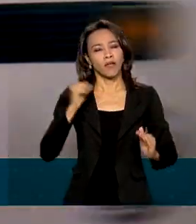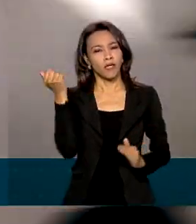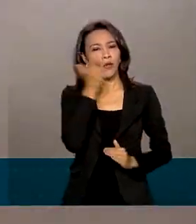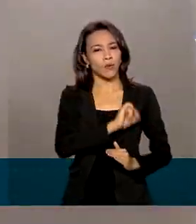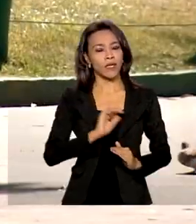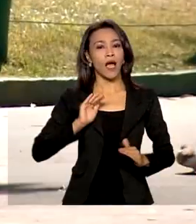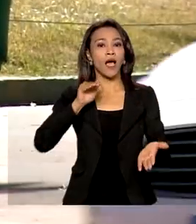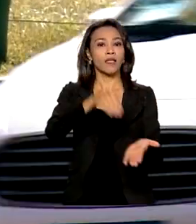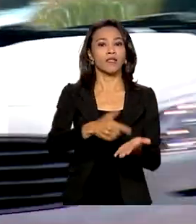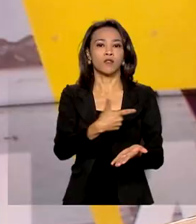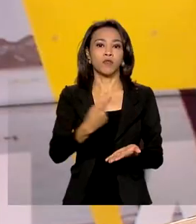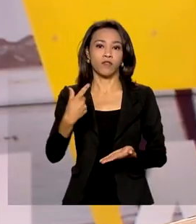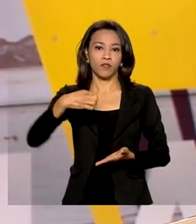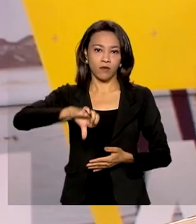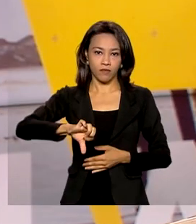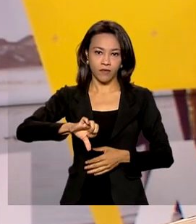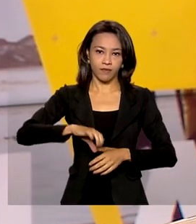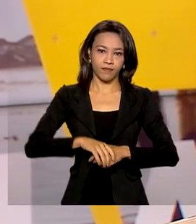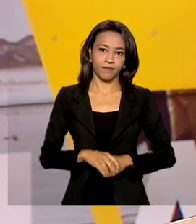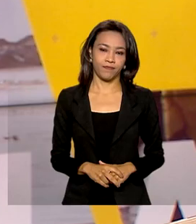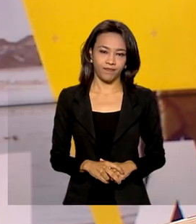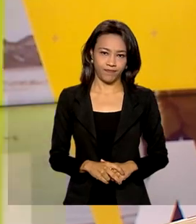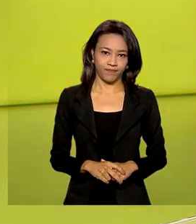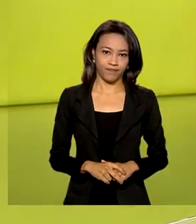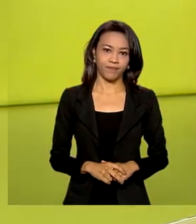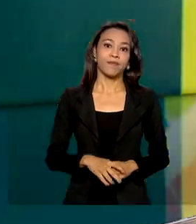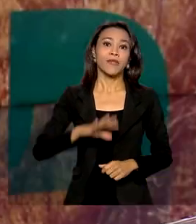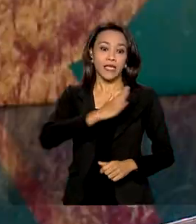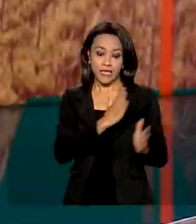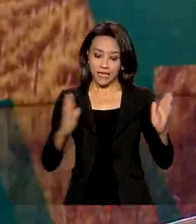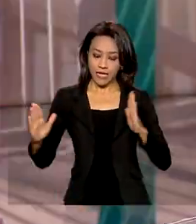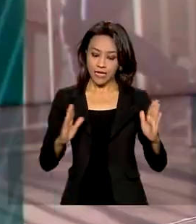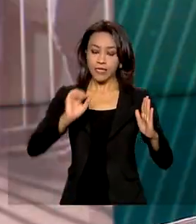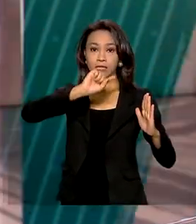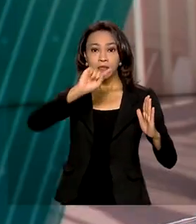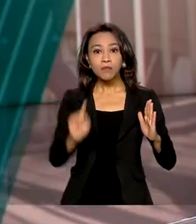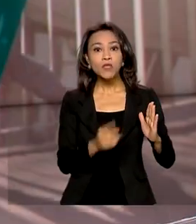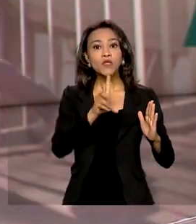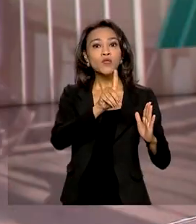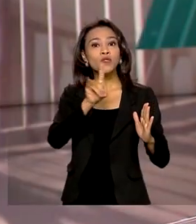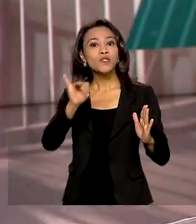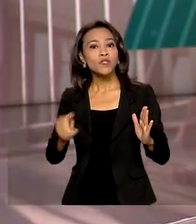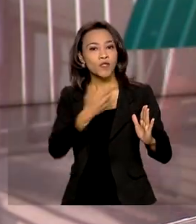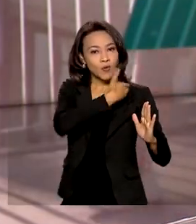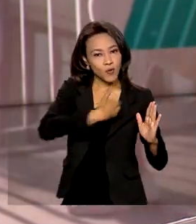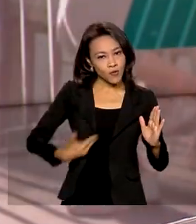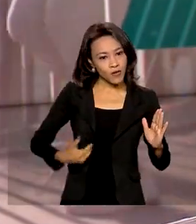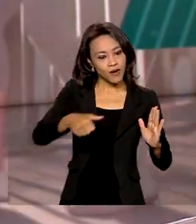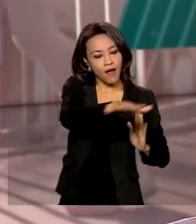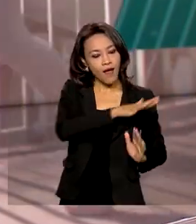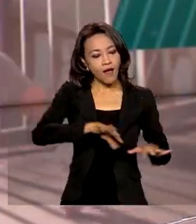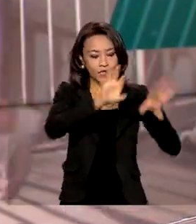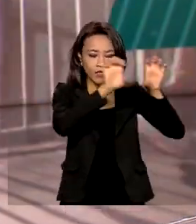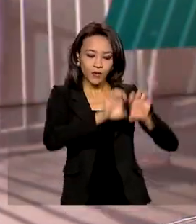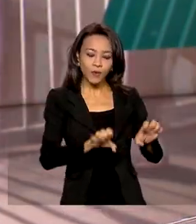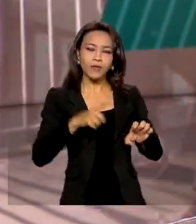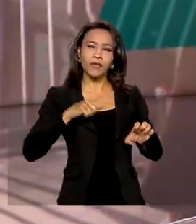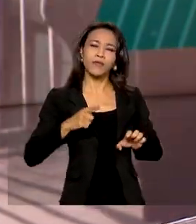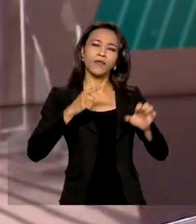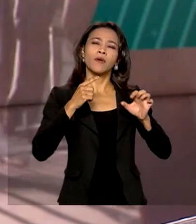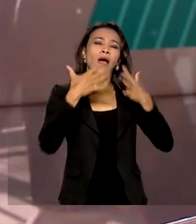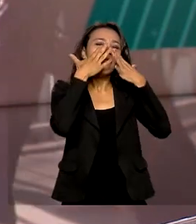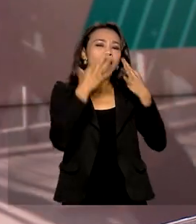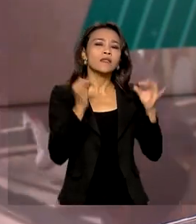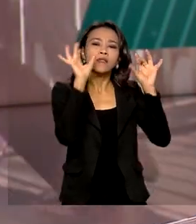até 2029. E nesses mil dias de governo, o setor de infraestrutura também recebeu atenção especial.